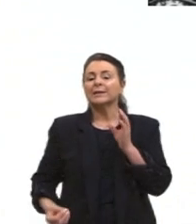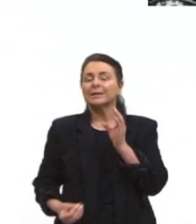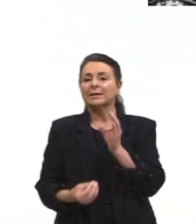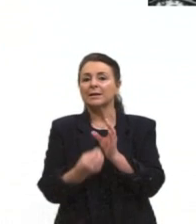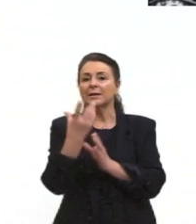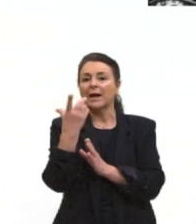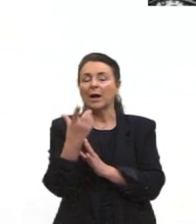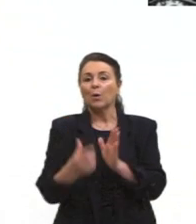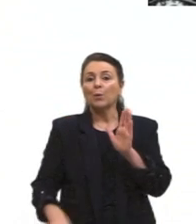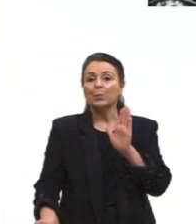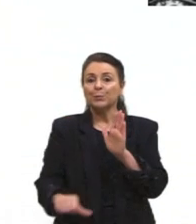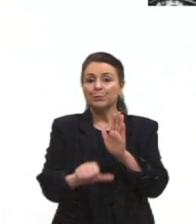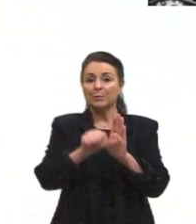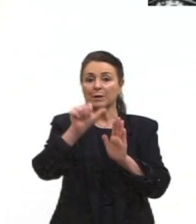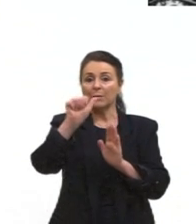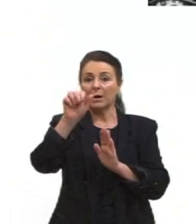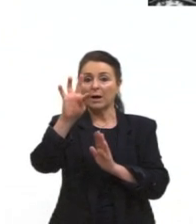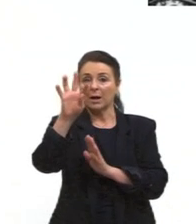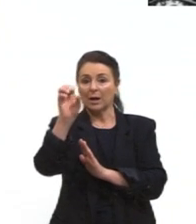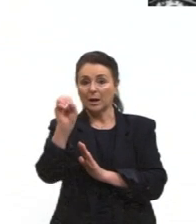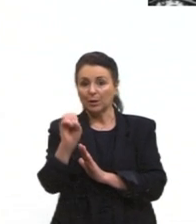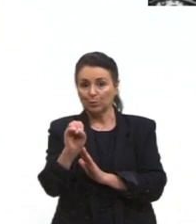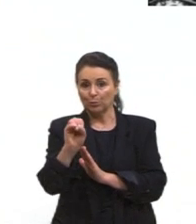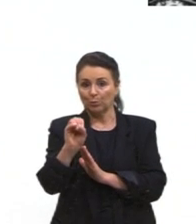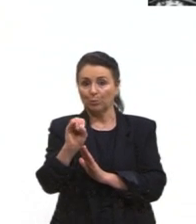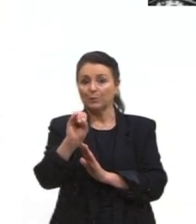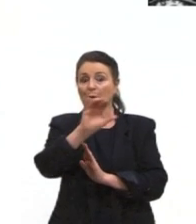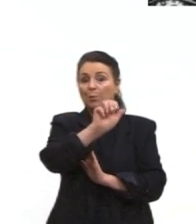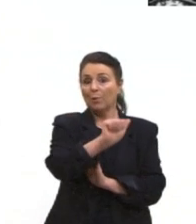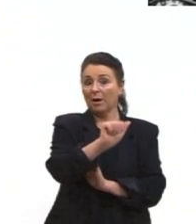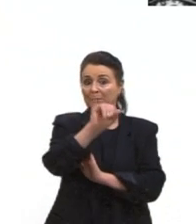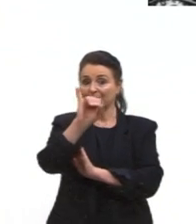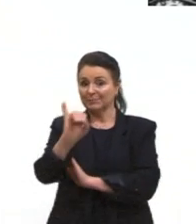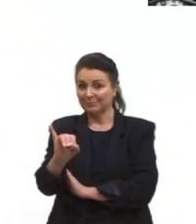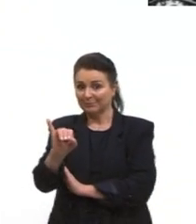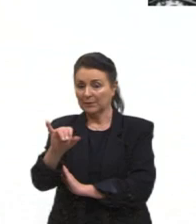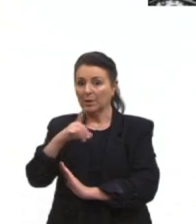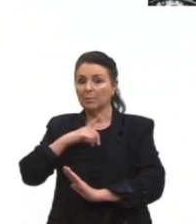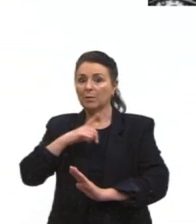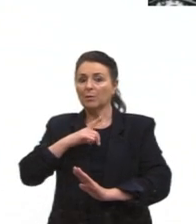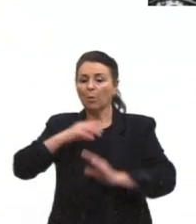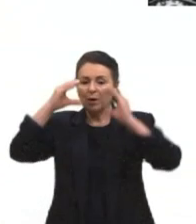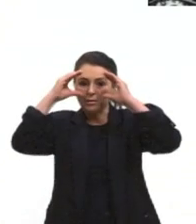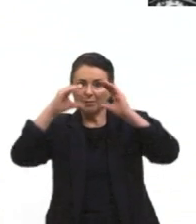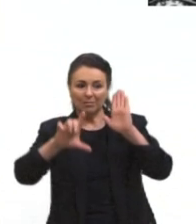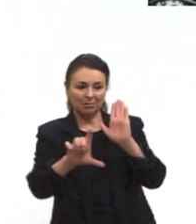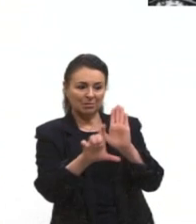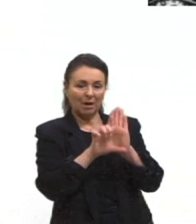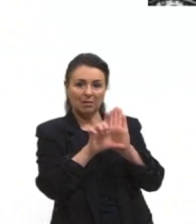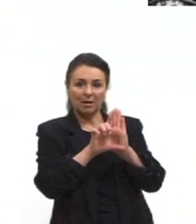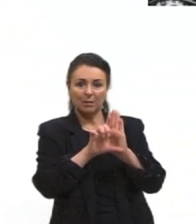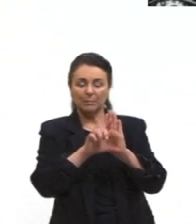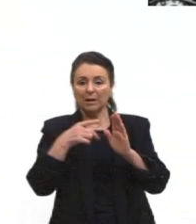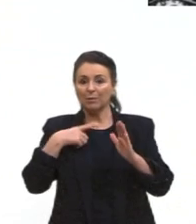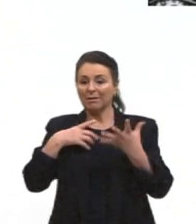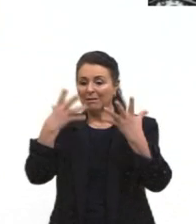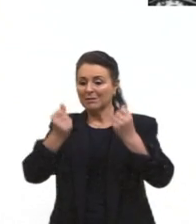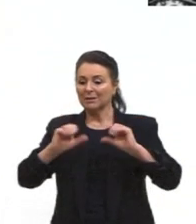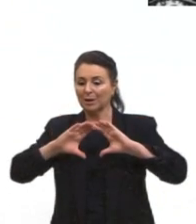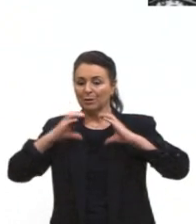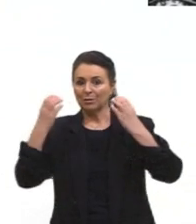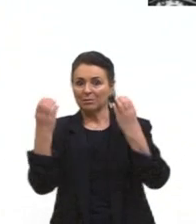institucional. Então, para não respeitar as leis, para não ter que passar pelo Congresso, os militares governavam por